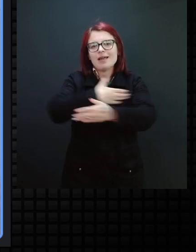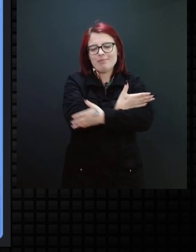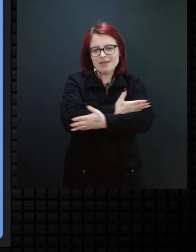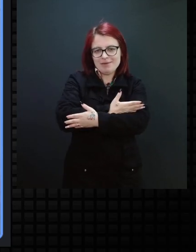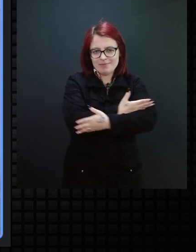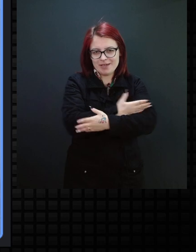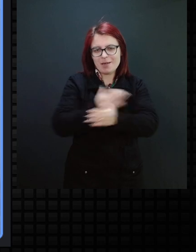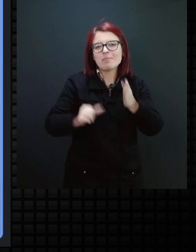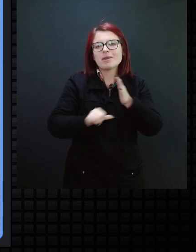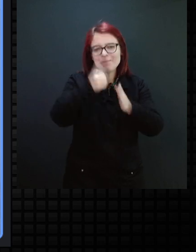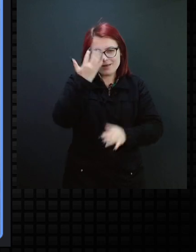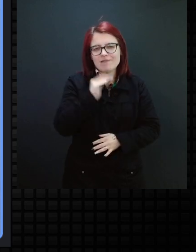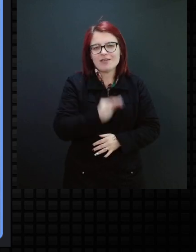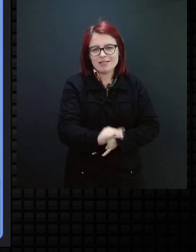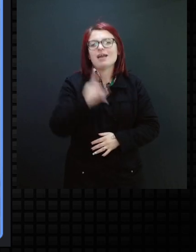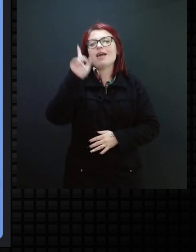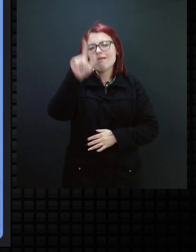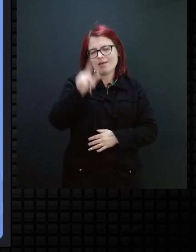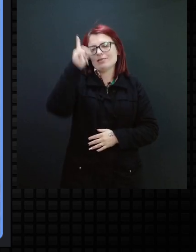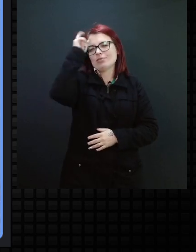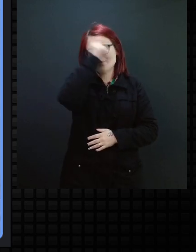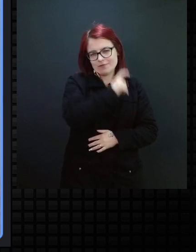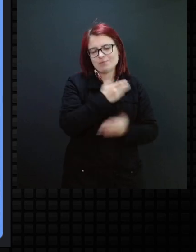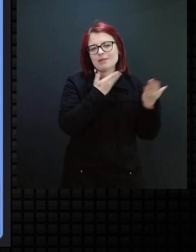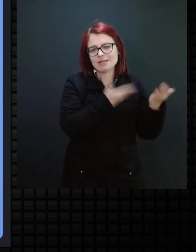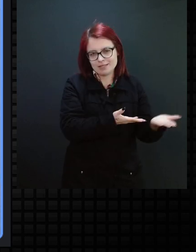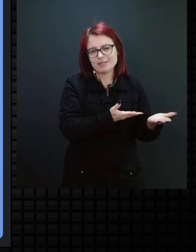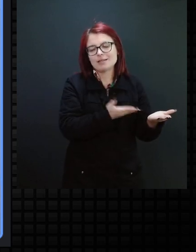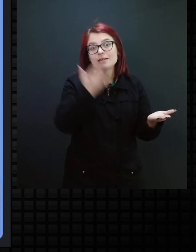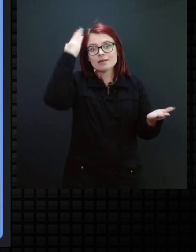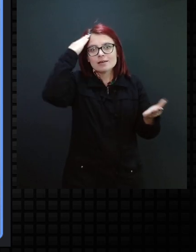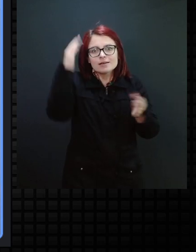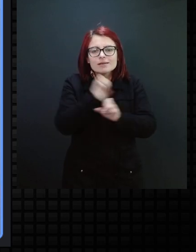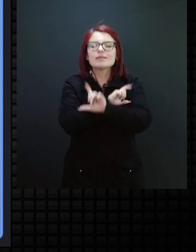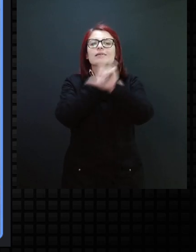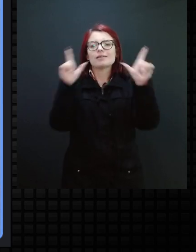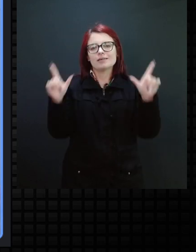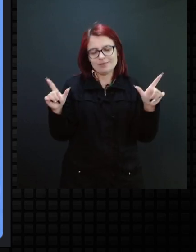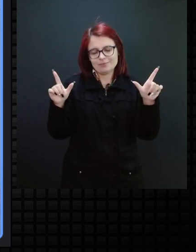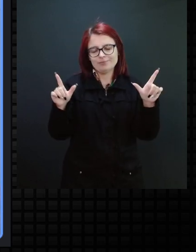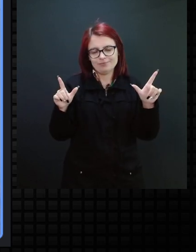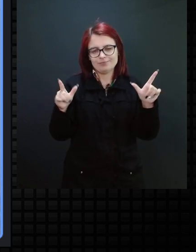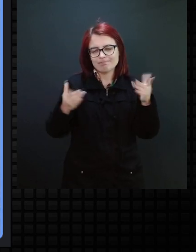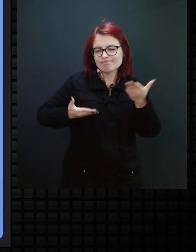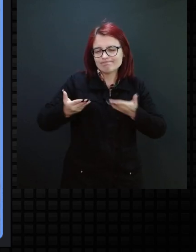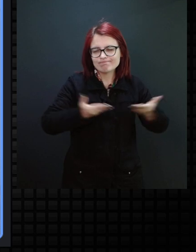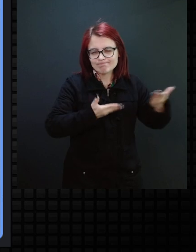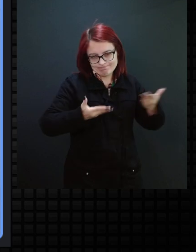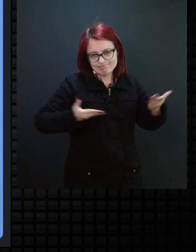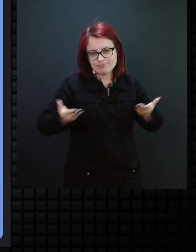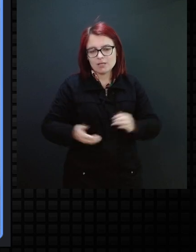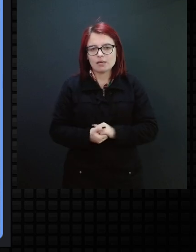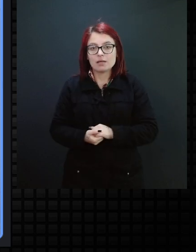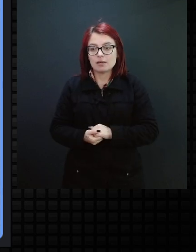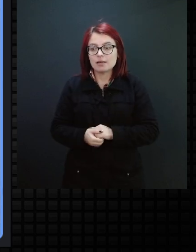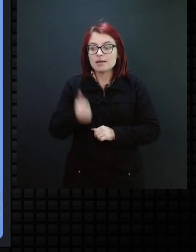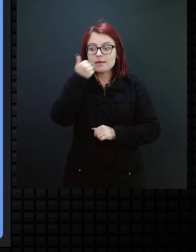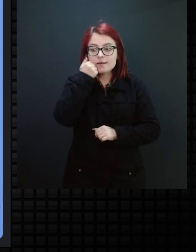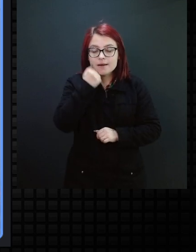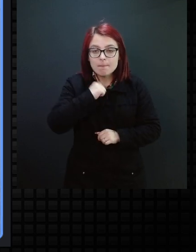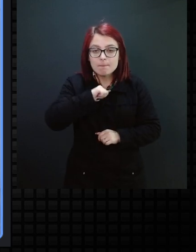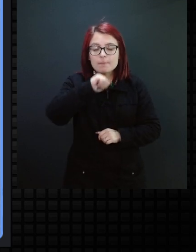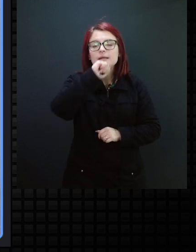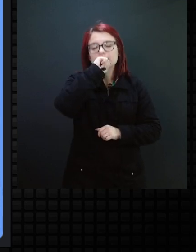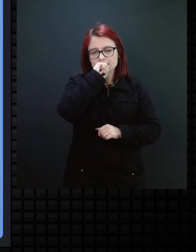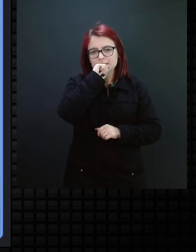infância, o quanto é difícil para eles compreender essas primeiras interações. E a mãe, né, ou